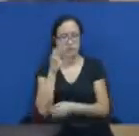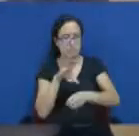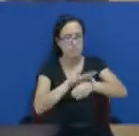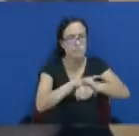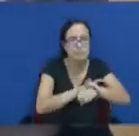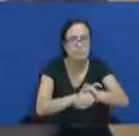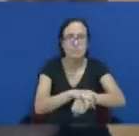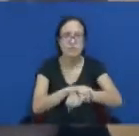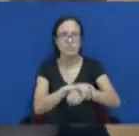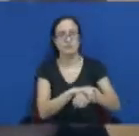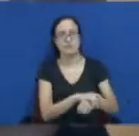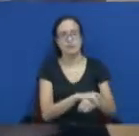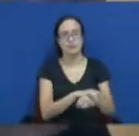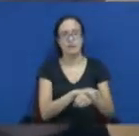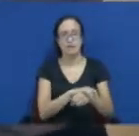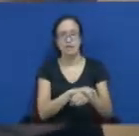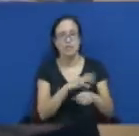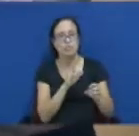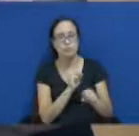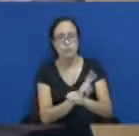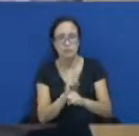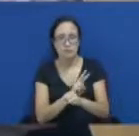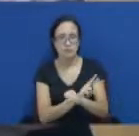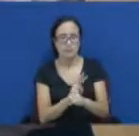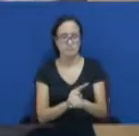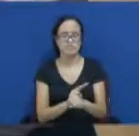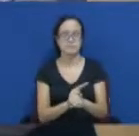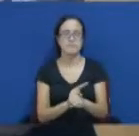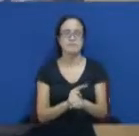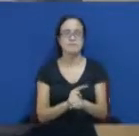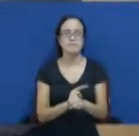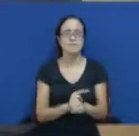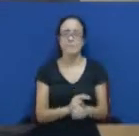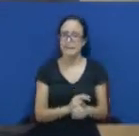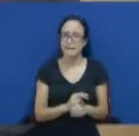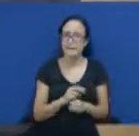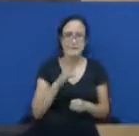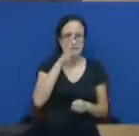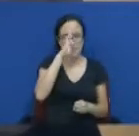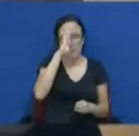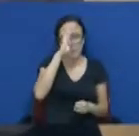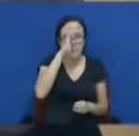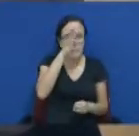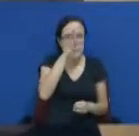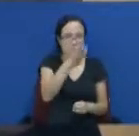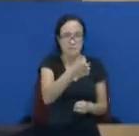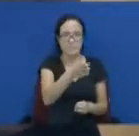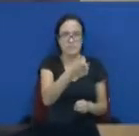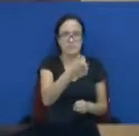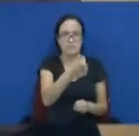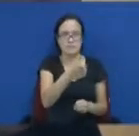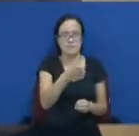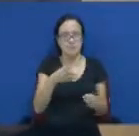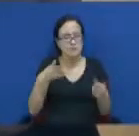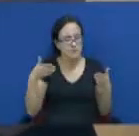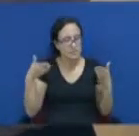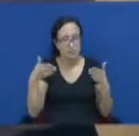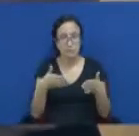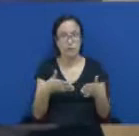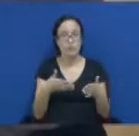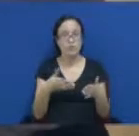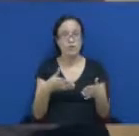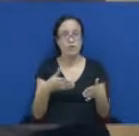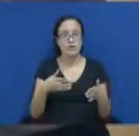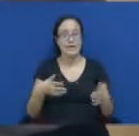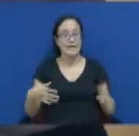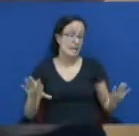questões ambientais, e também é às questões ambientais. Mas não dá para pensar uma cidade sustentável quando ela tem alto índice de violência, quando ela tem